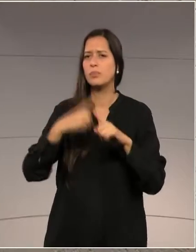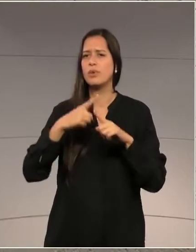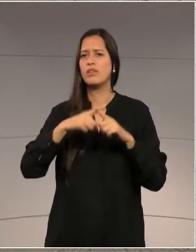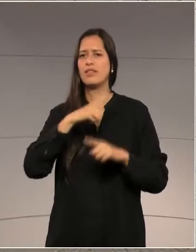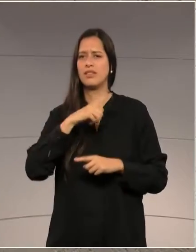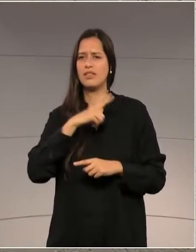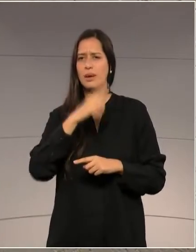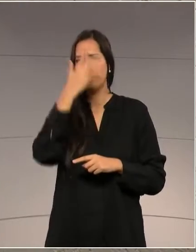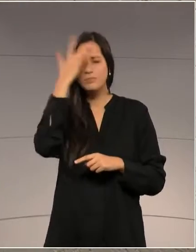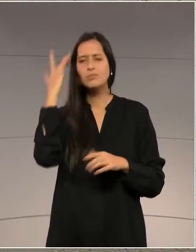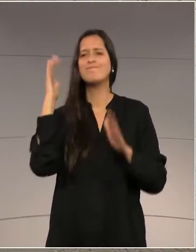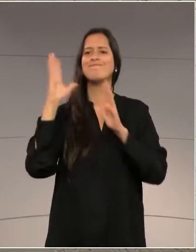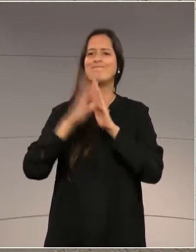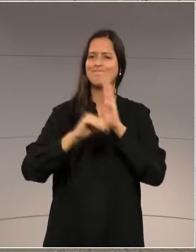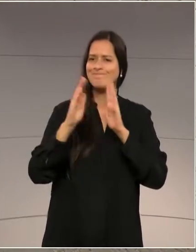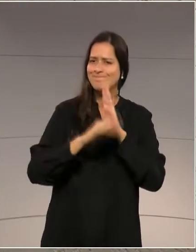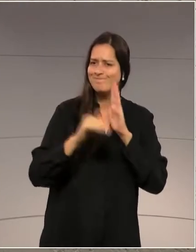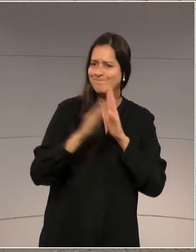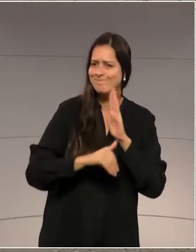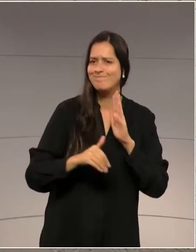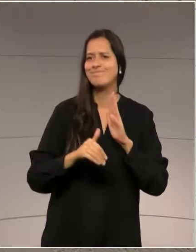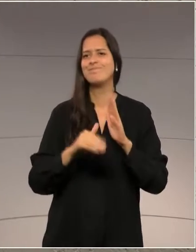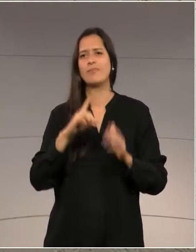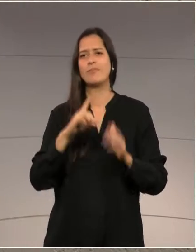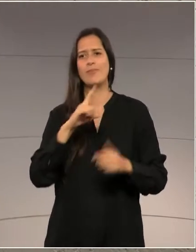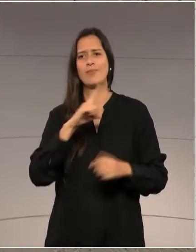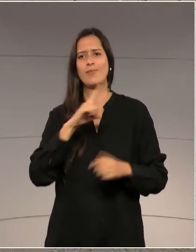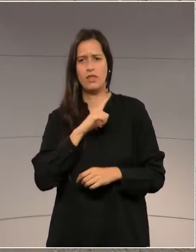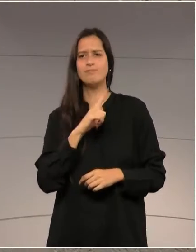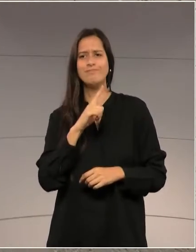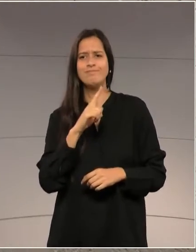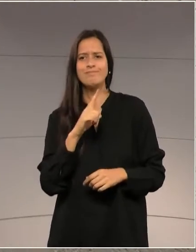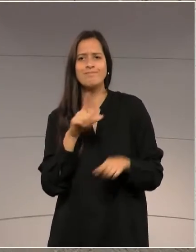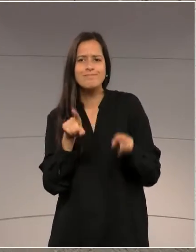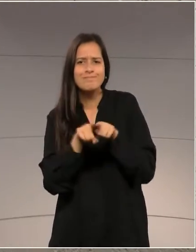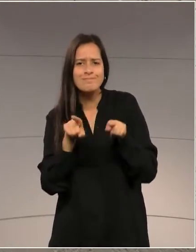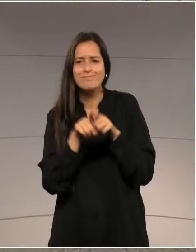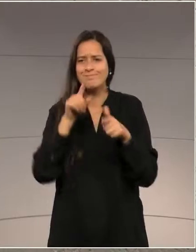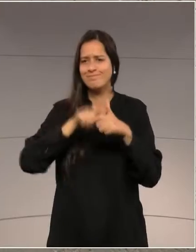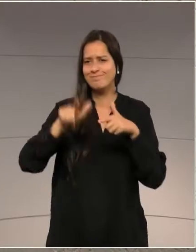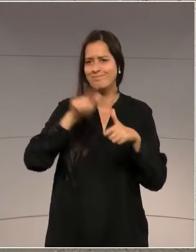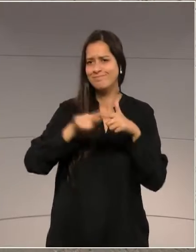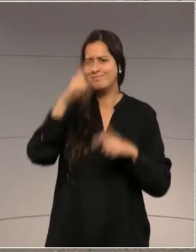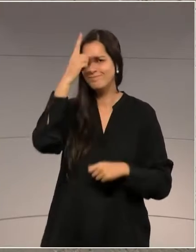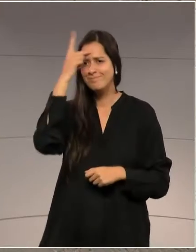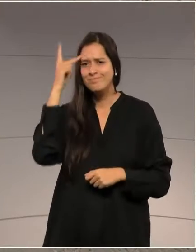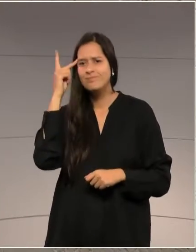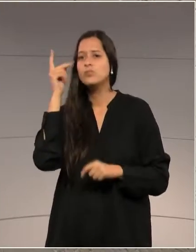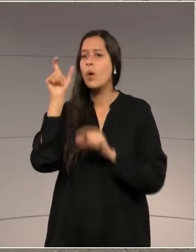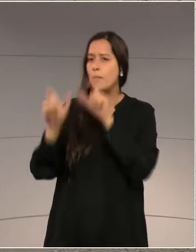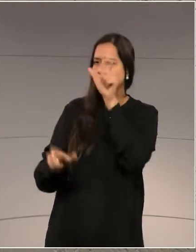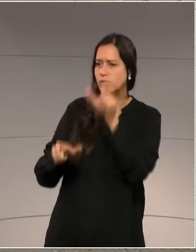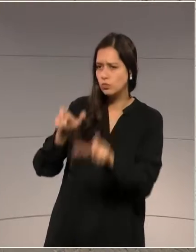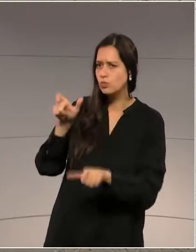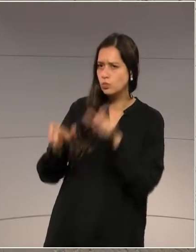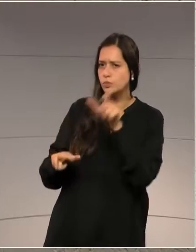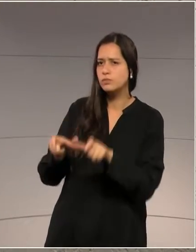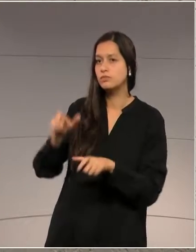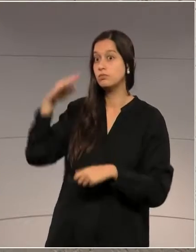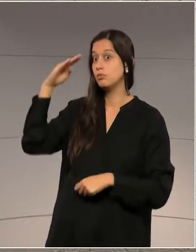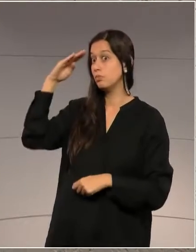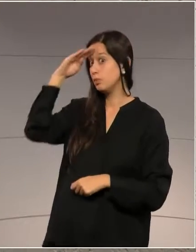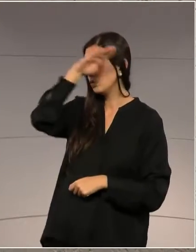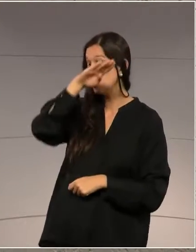Tem gente que alega, inclusive, questões de ordem sexual do presidente Bolsonaro com o presidente Luciano